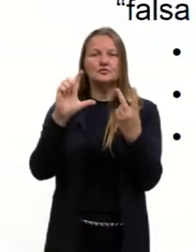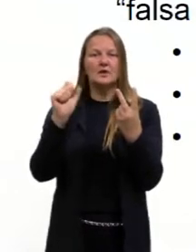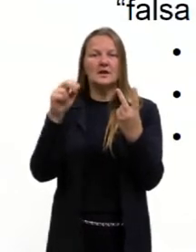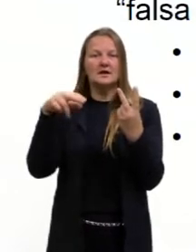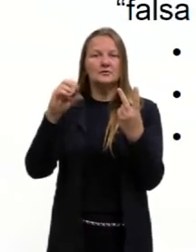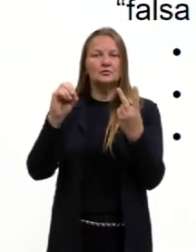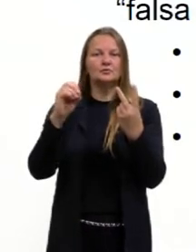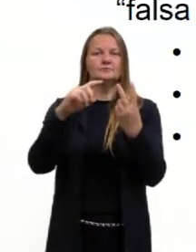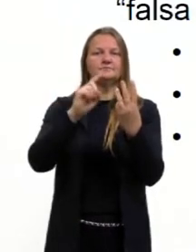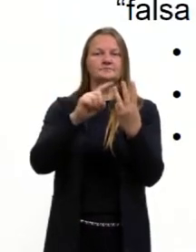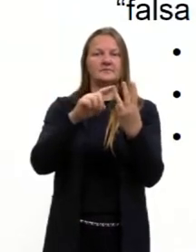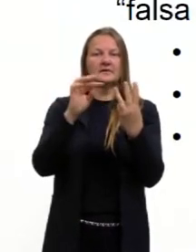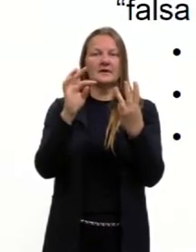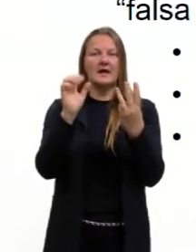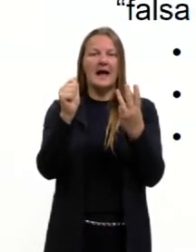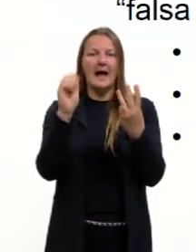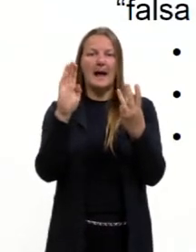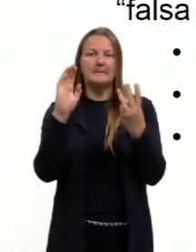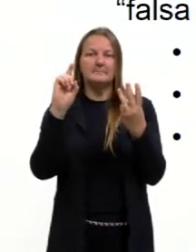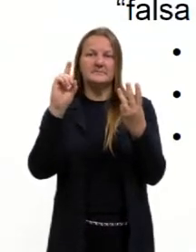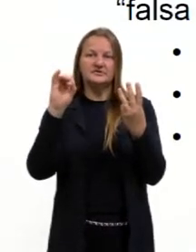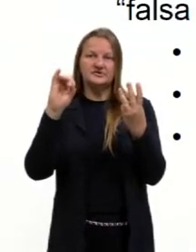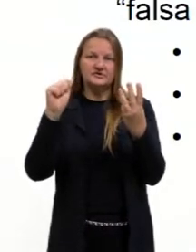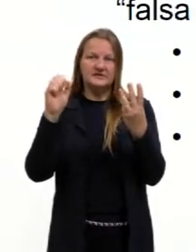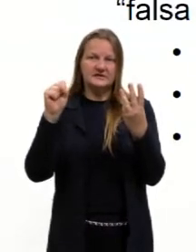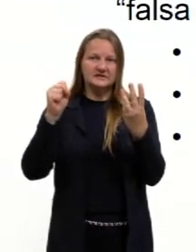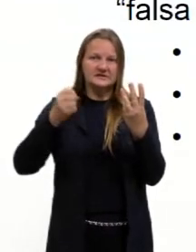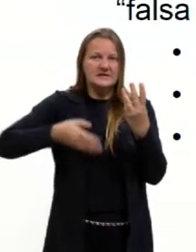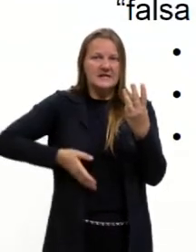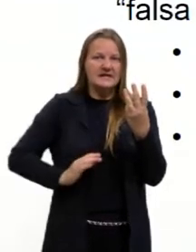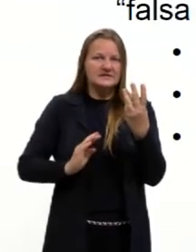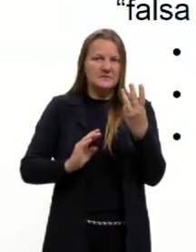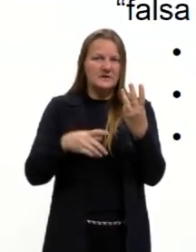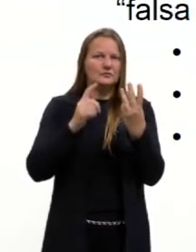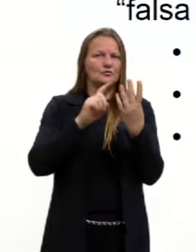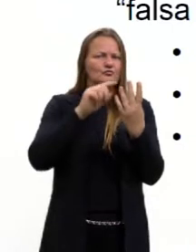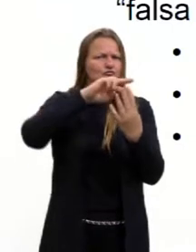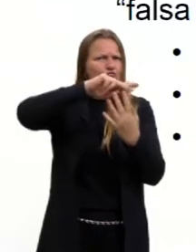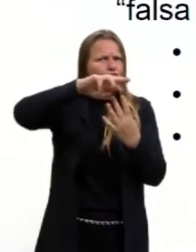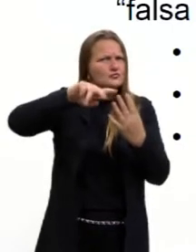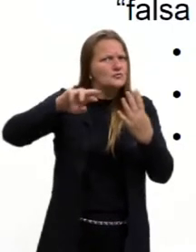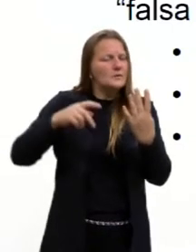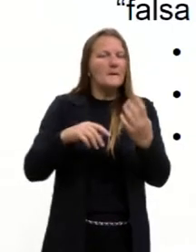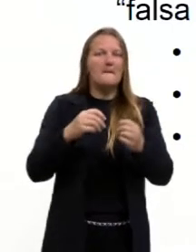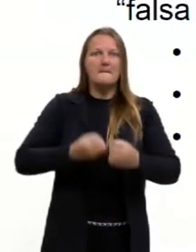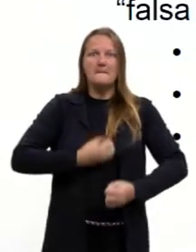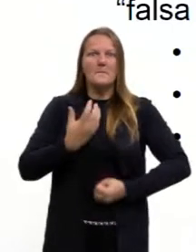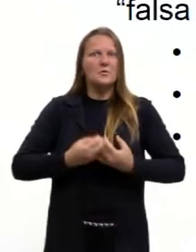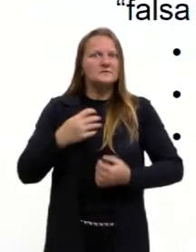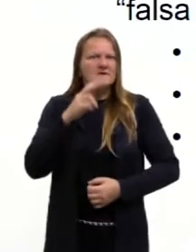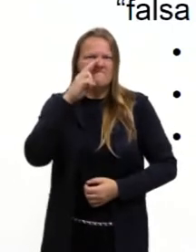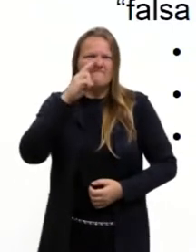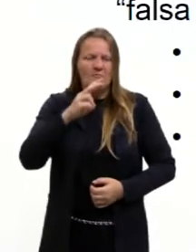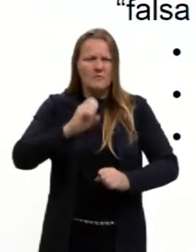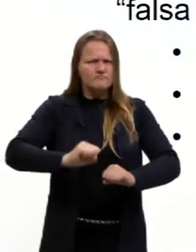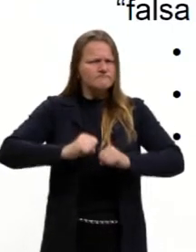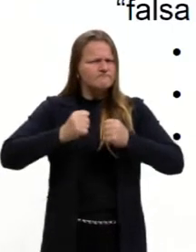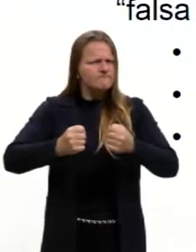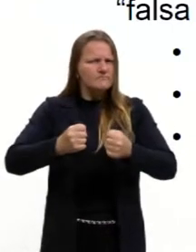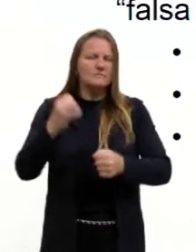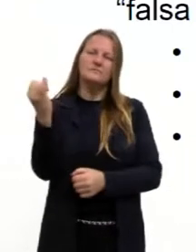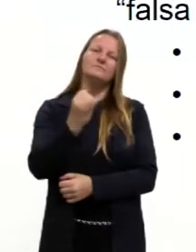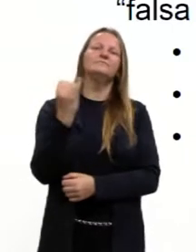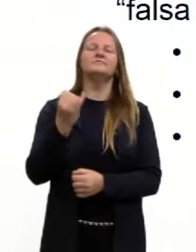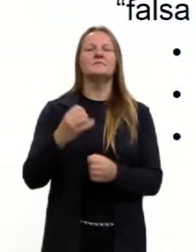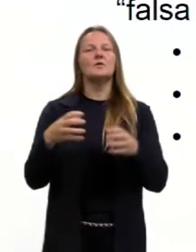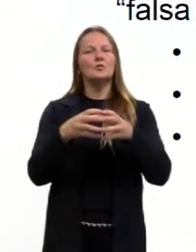Nascimento. São autores bem legais de se pesquisar as poesias deles. São muito fortes, muito expressivas. O